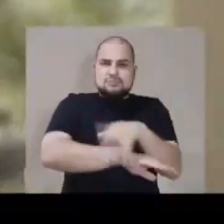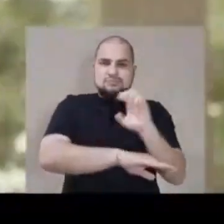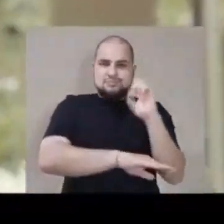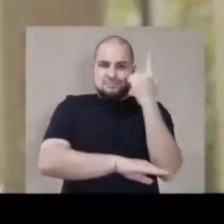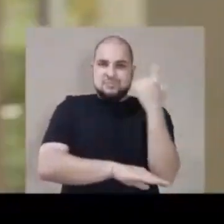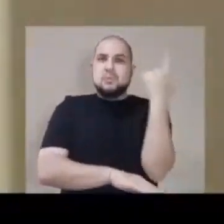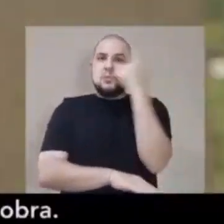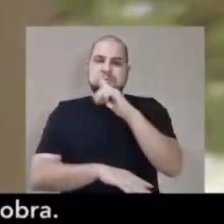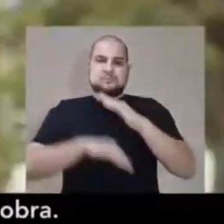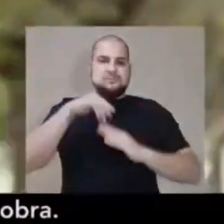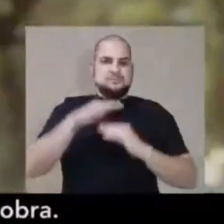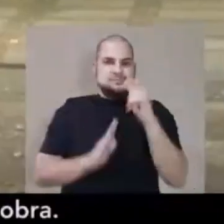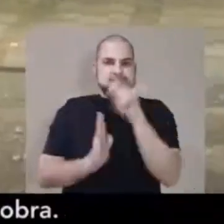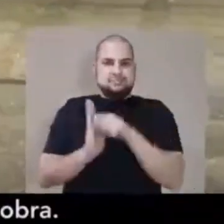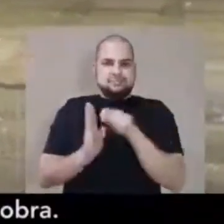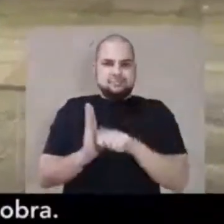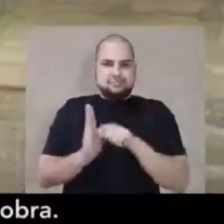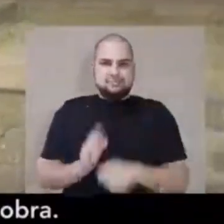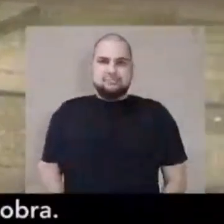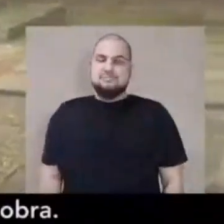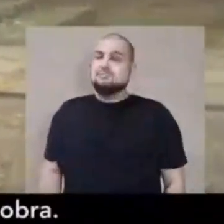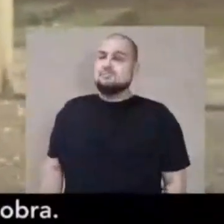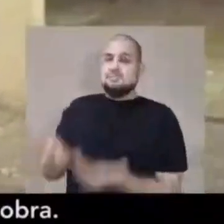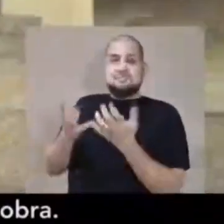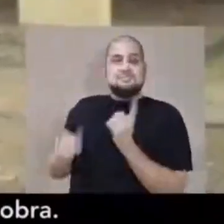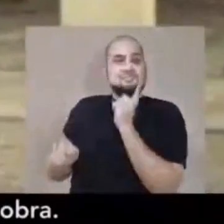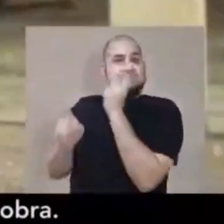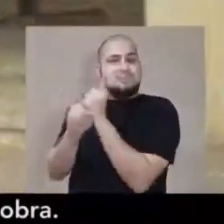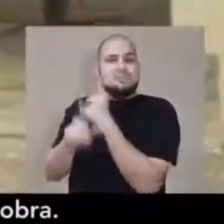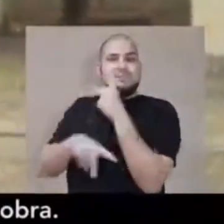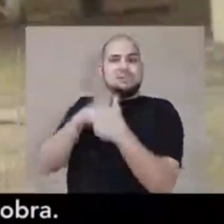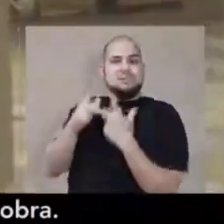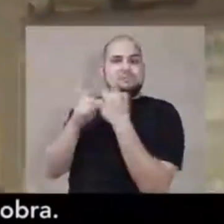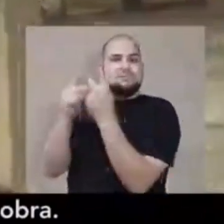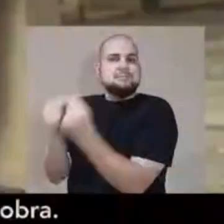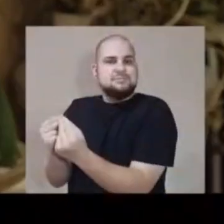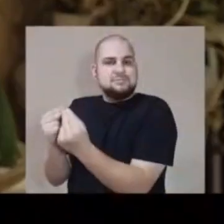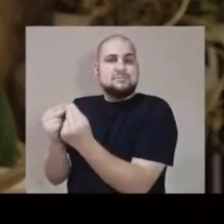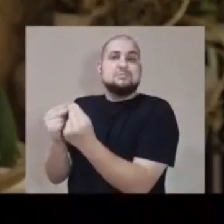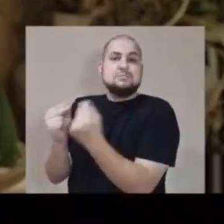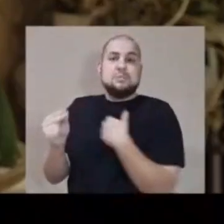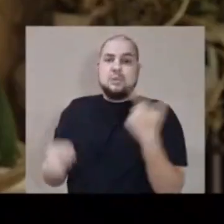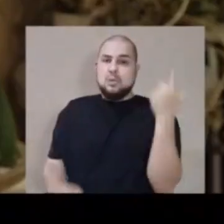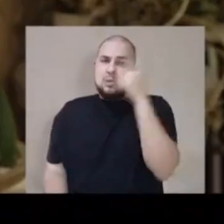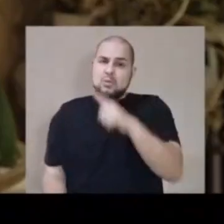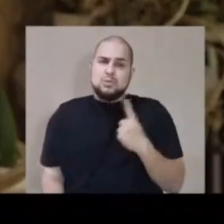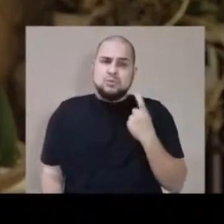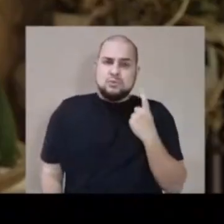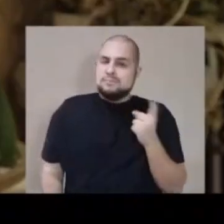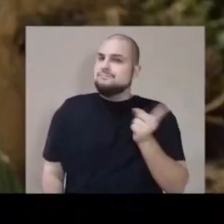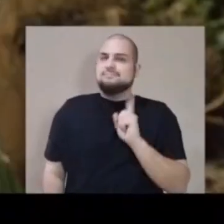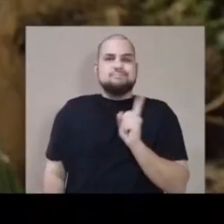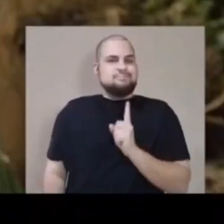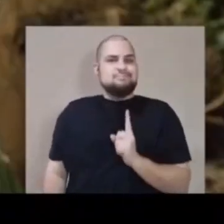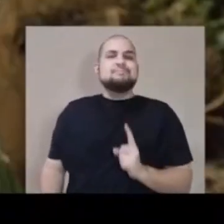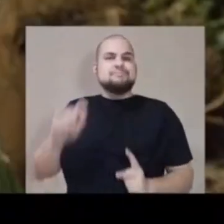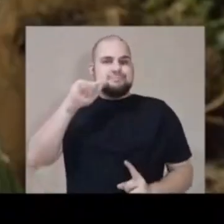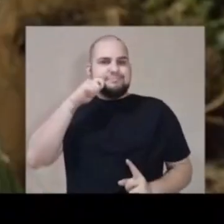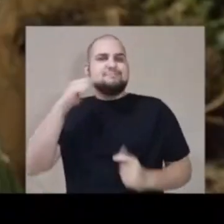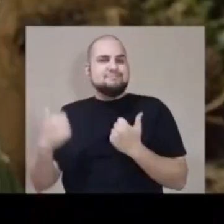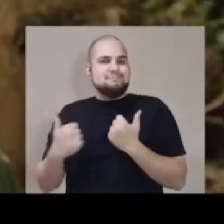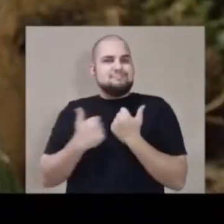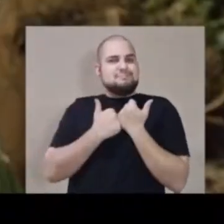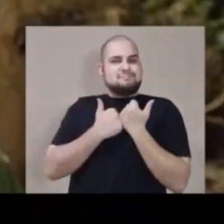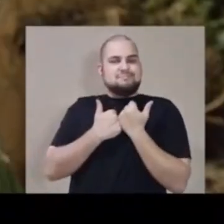escritor Quero encontrar o Eduardo Paz e entregar a ele a minha obra Essa conquista não foi só minha, também tem